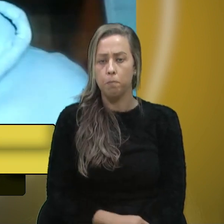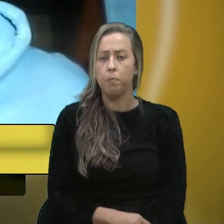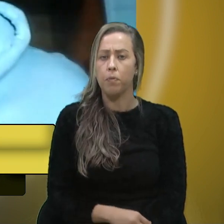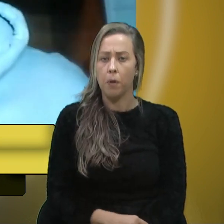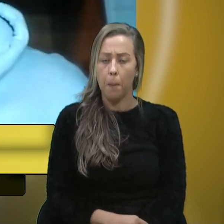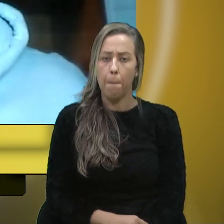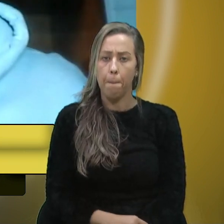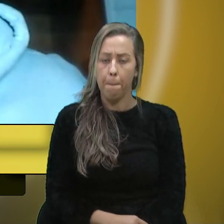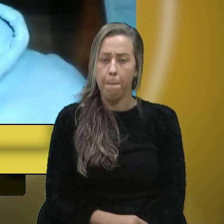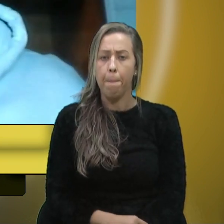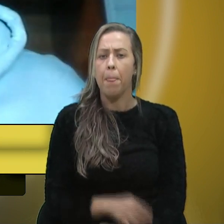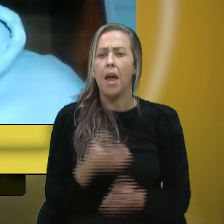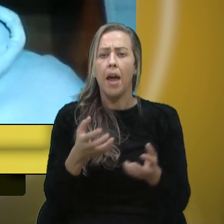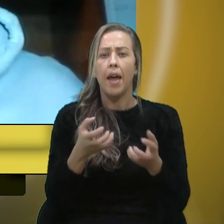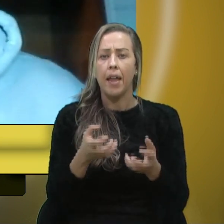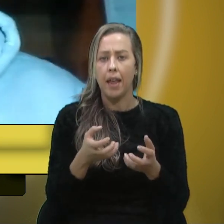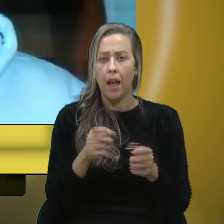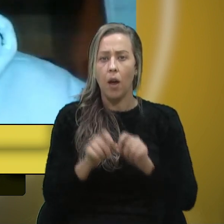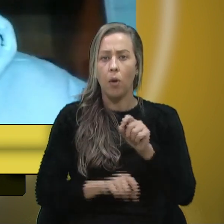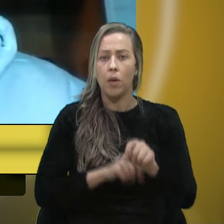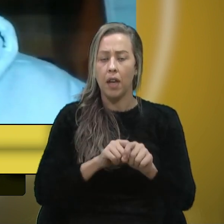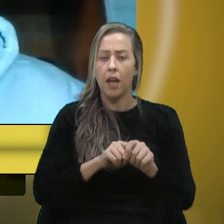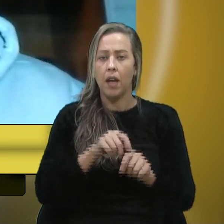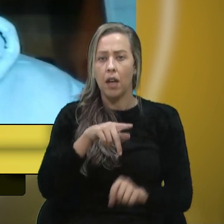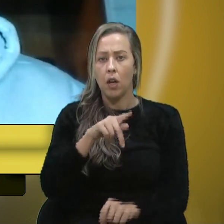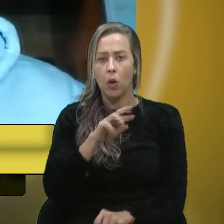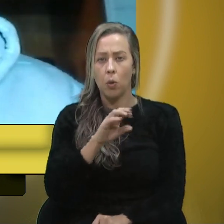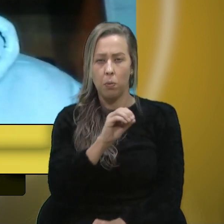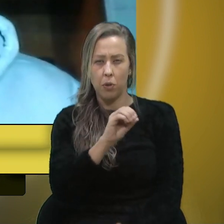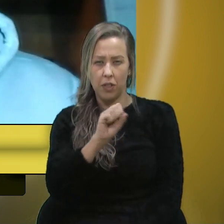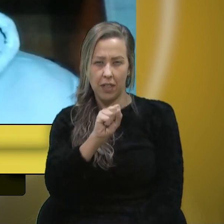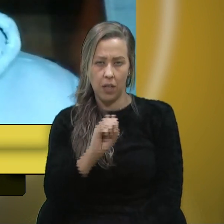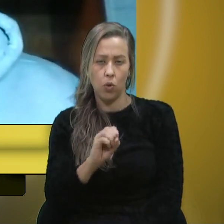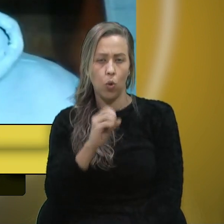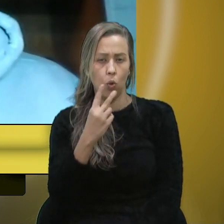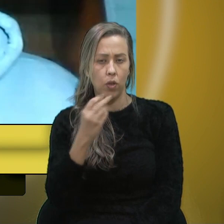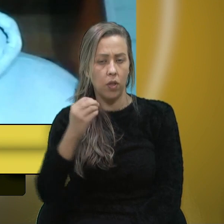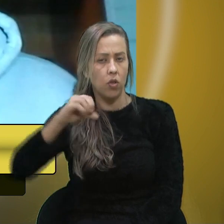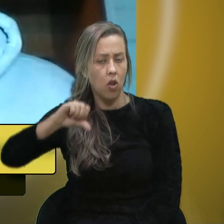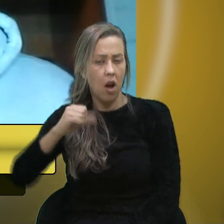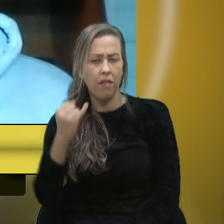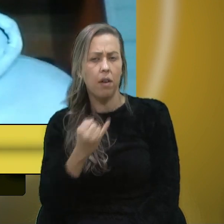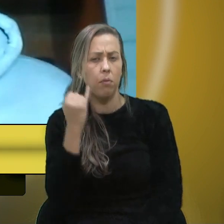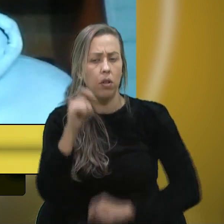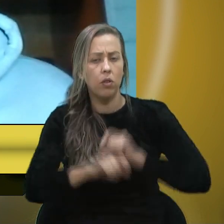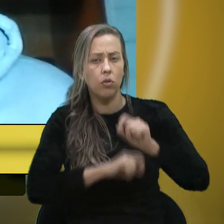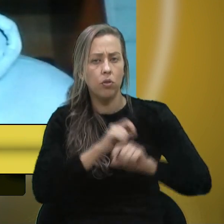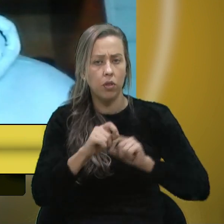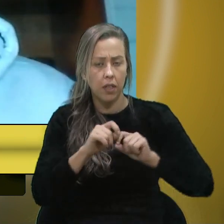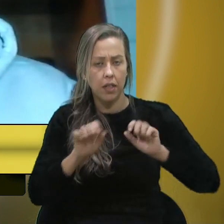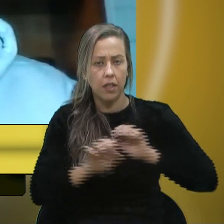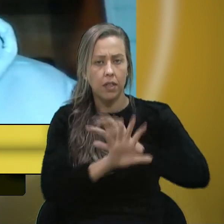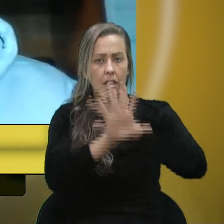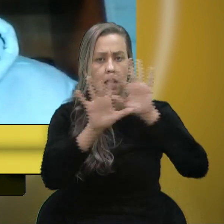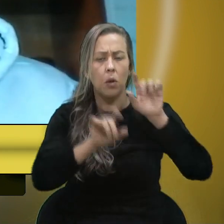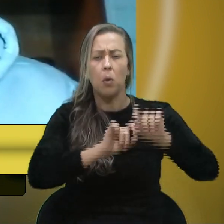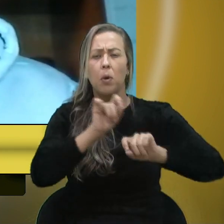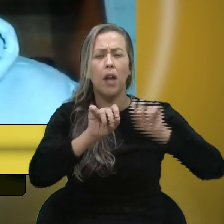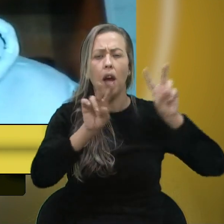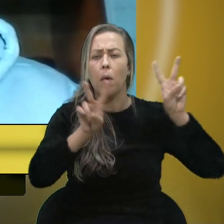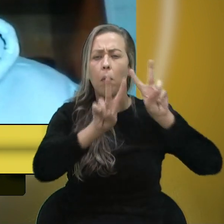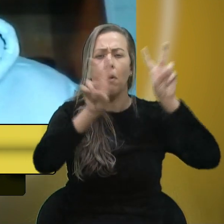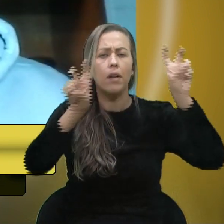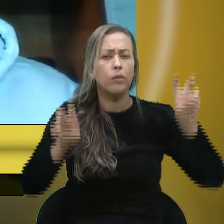pedido que requer a baixa do processo 209 e é importante acho que historicizar do que que trata o